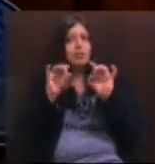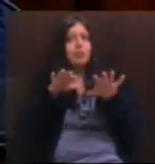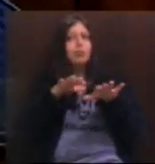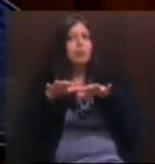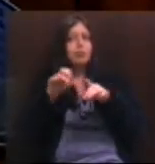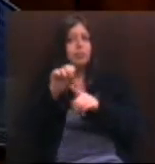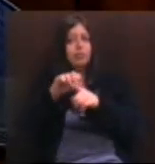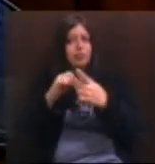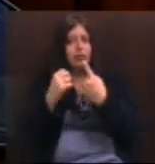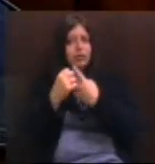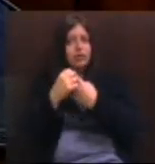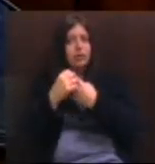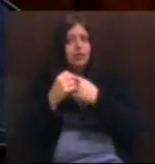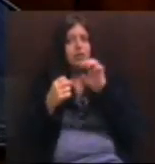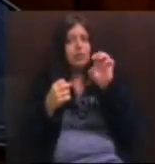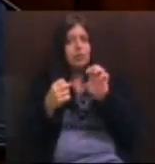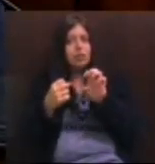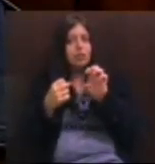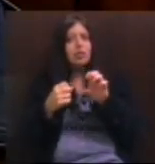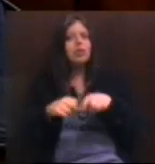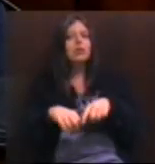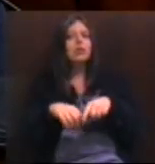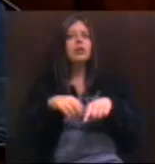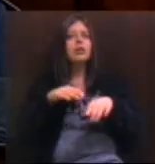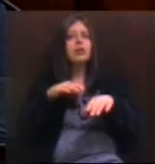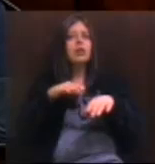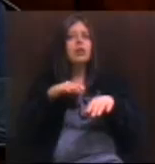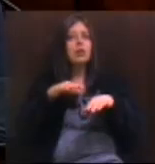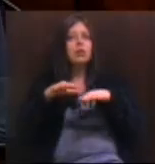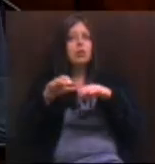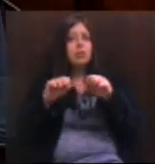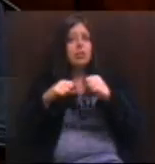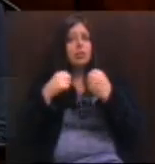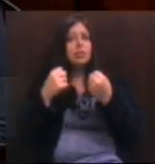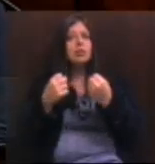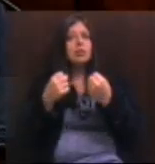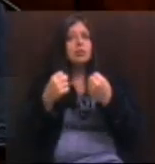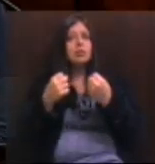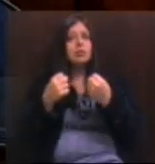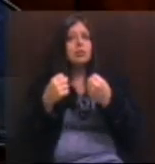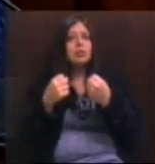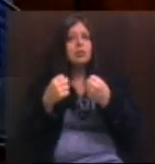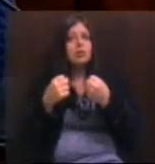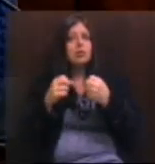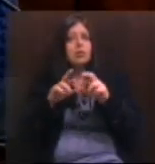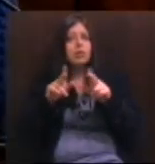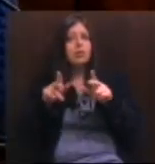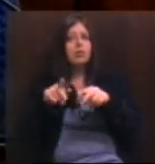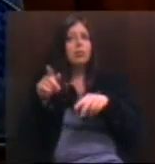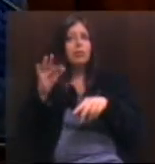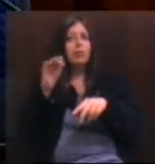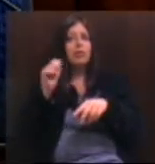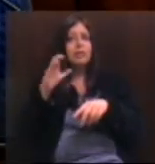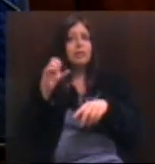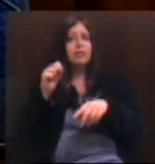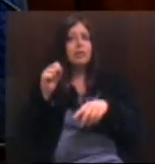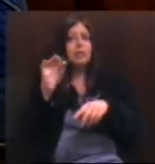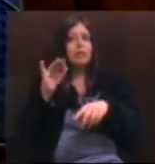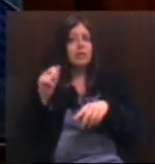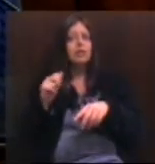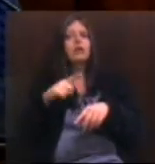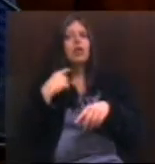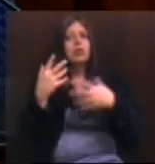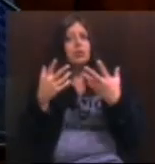movimento social de esquerda e uma segurança para o movimento social de direita fascista. E nós não aceitaremos. Nós